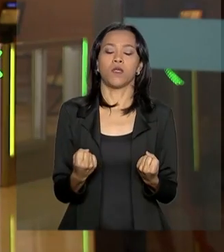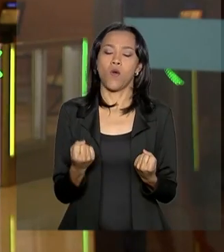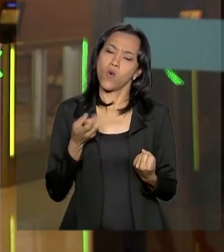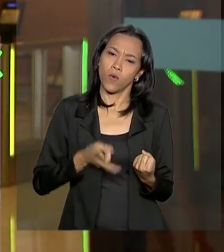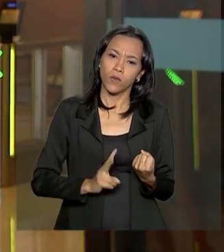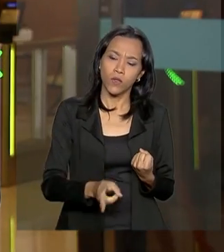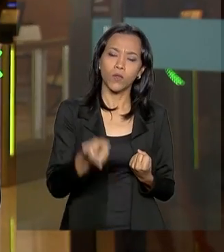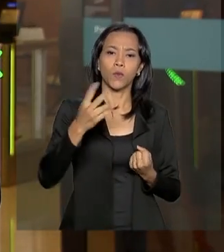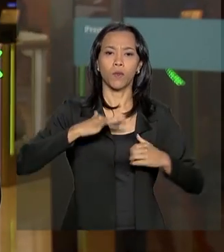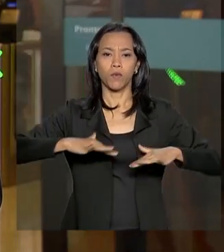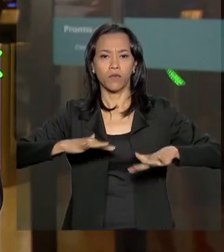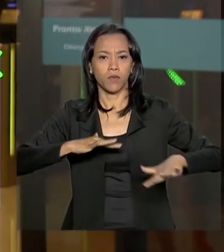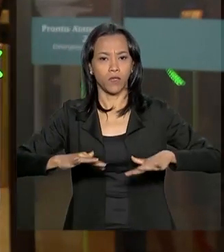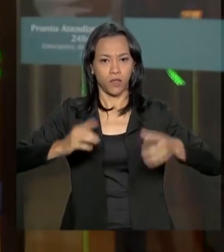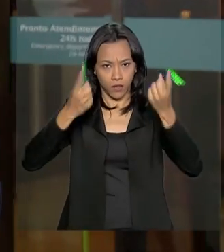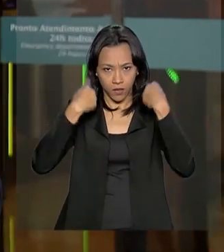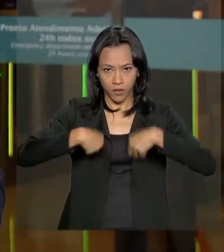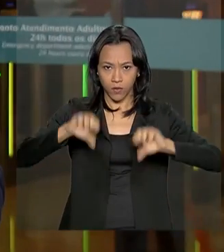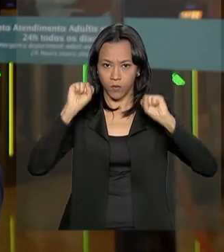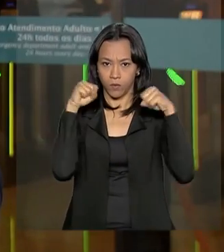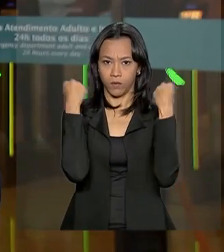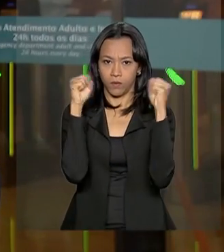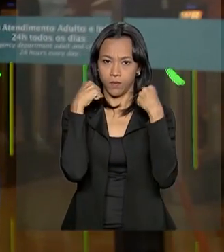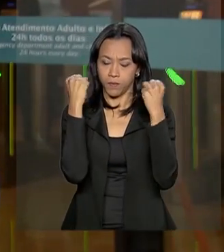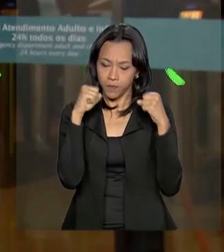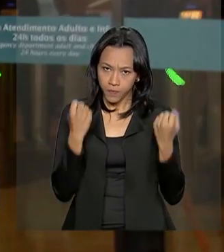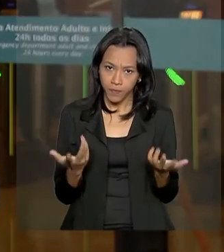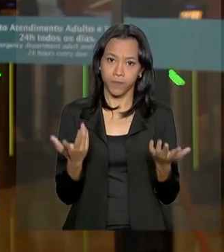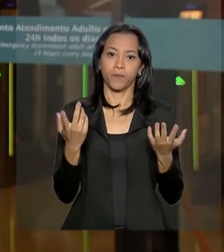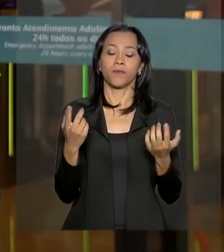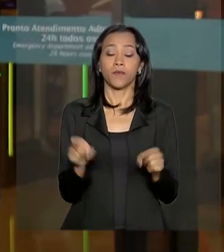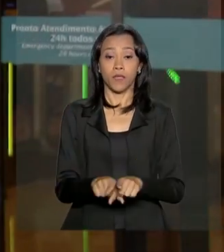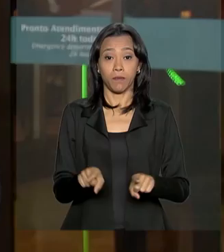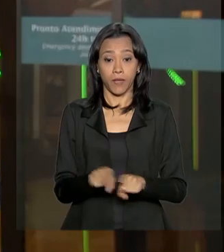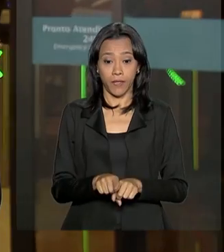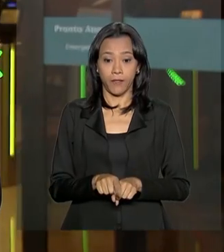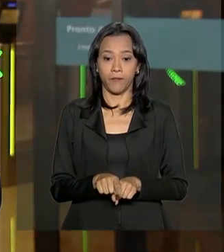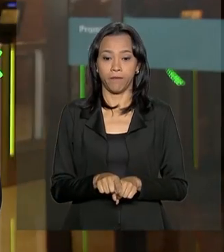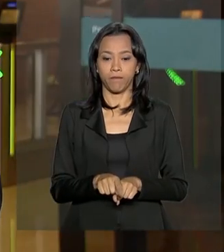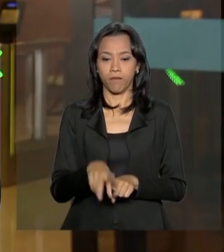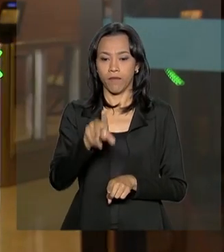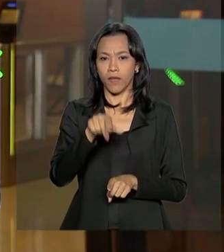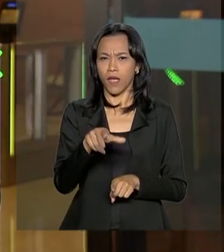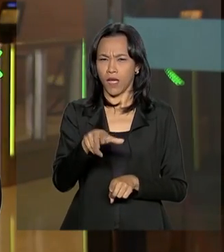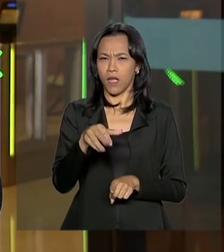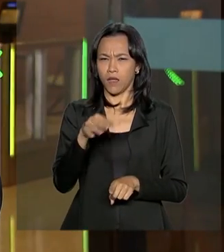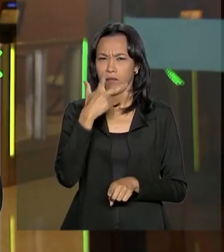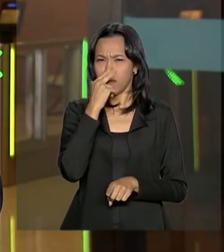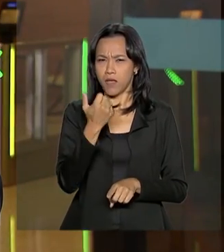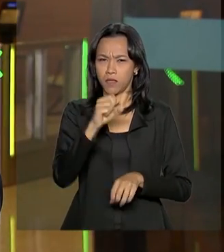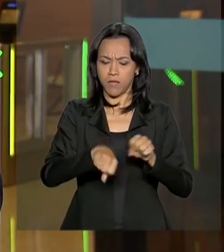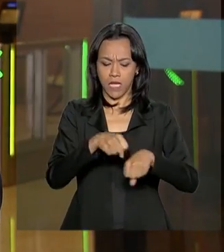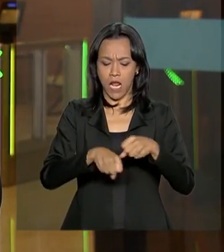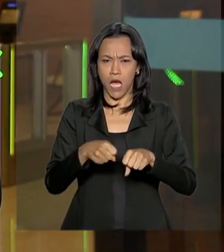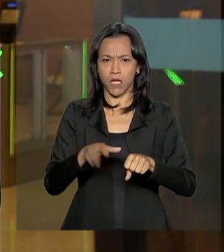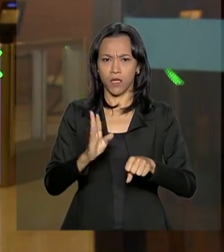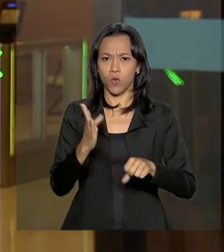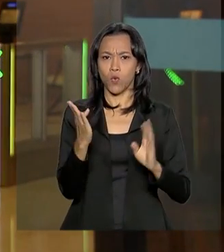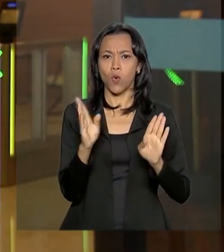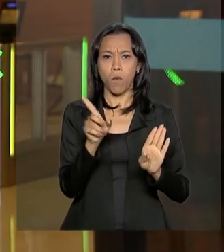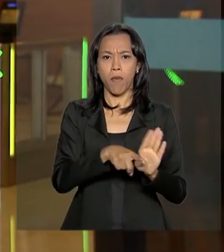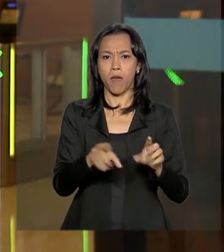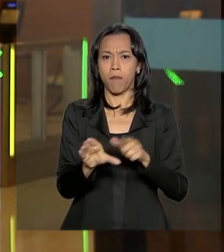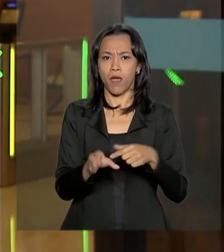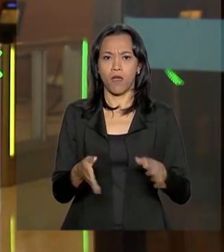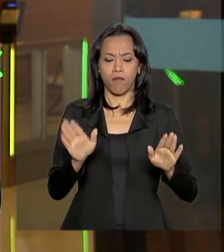exercícios de fisioterapia motora, exercícios naquela espécie de bicicleta ergométrica que se acopla aos pés da cama e ele